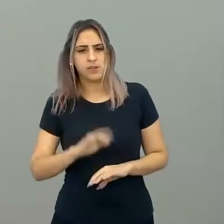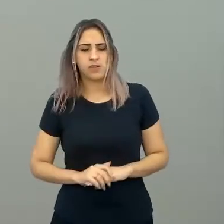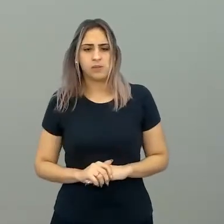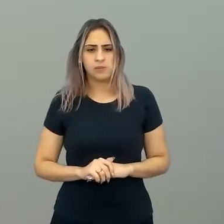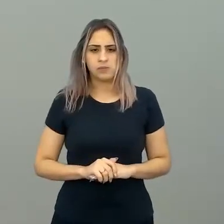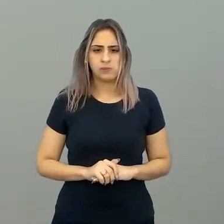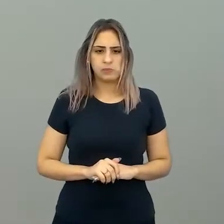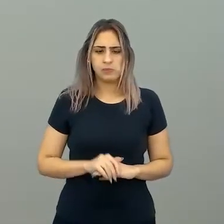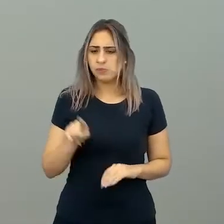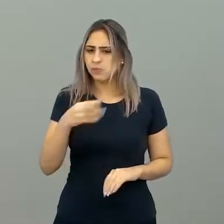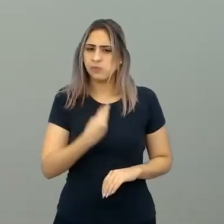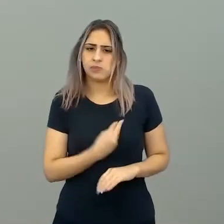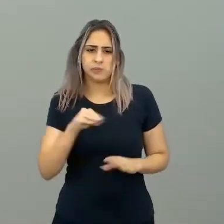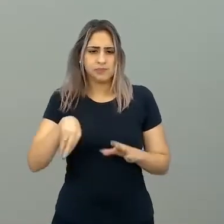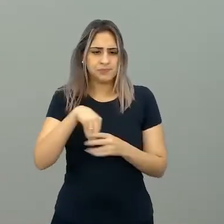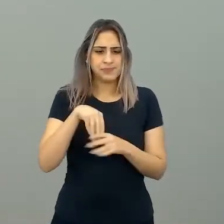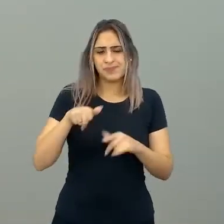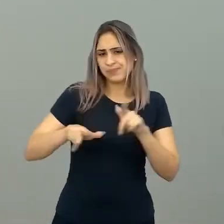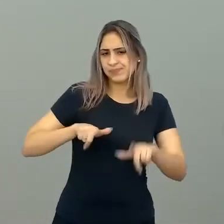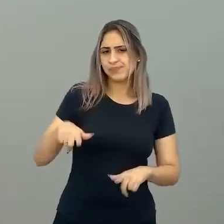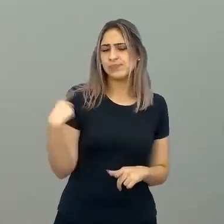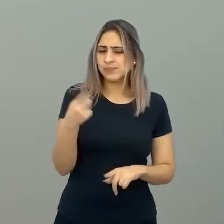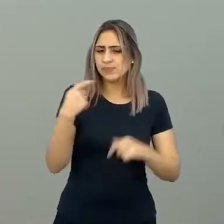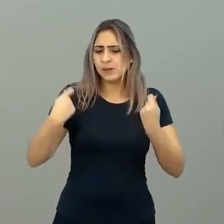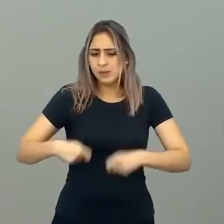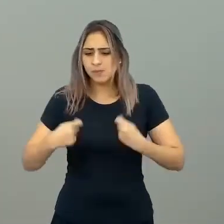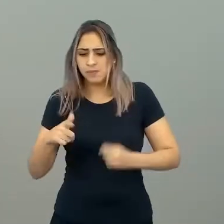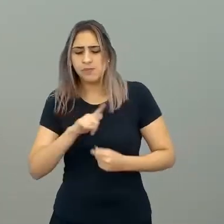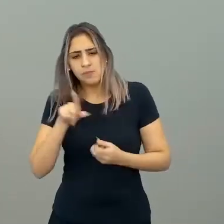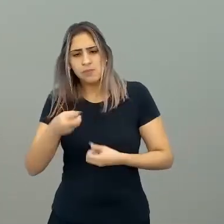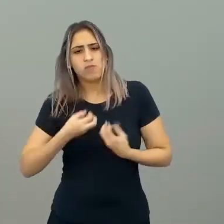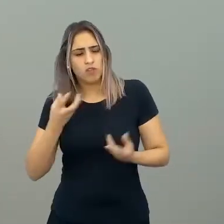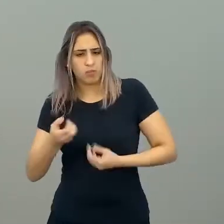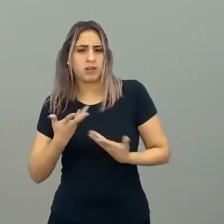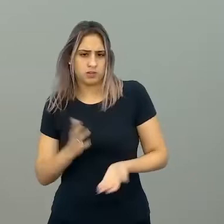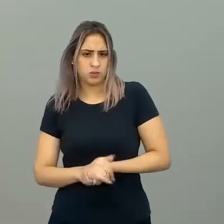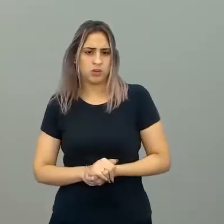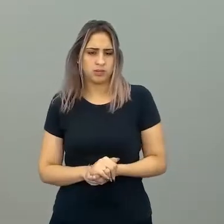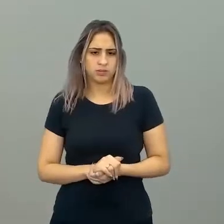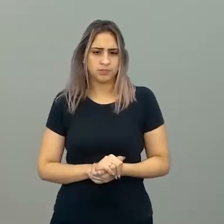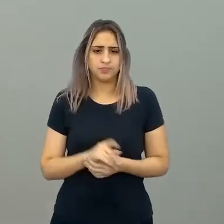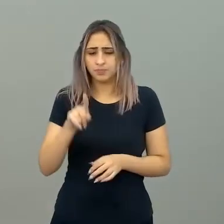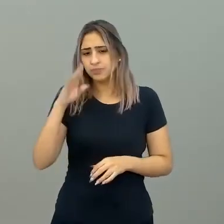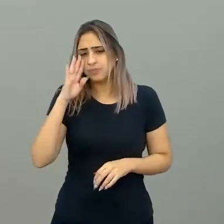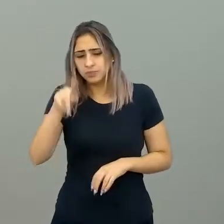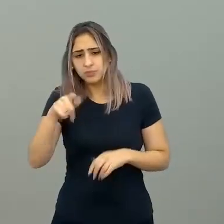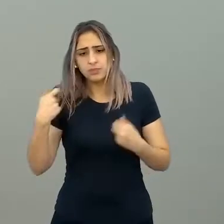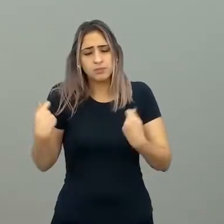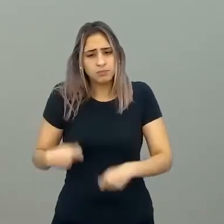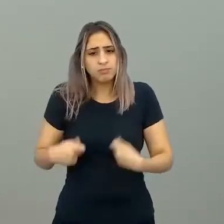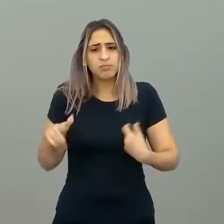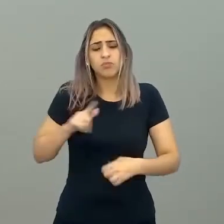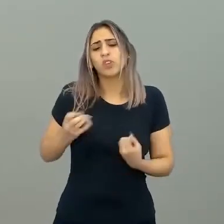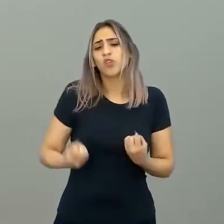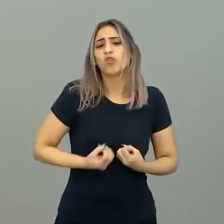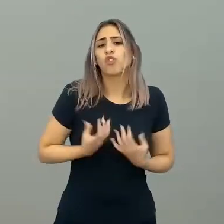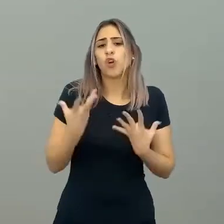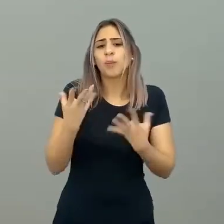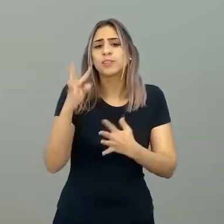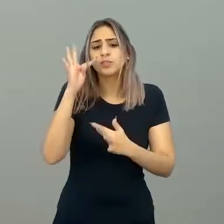Isso não existe dentro de um trabalho. Você precisa ter essas informações. E, principalmente, você precisa ter informações